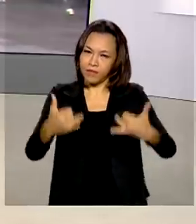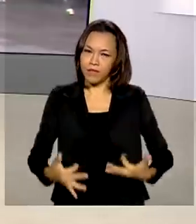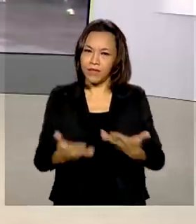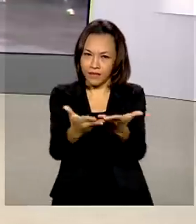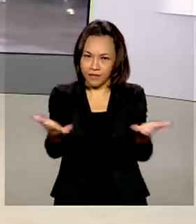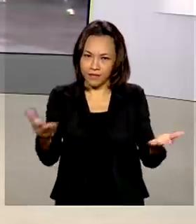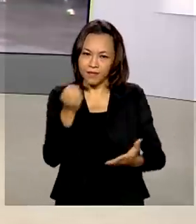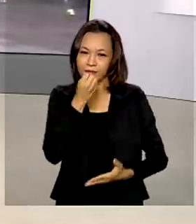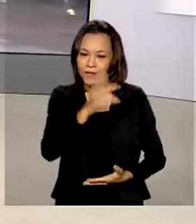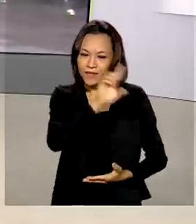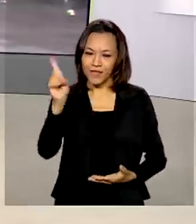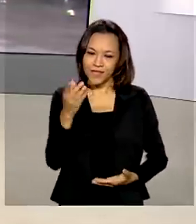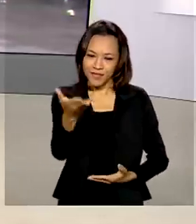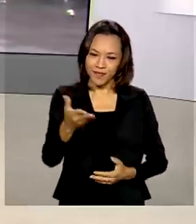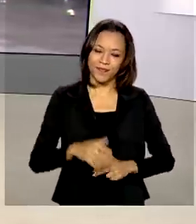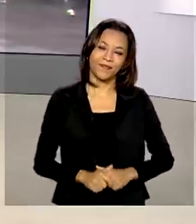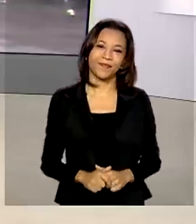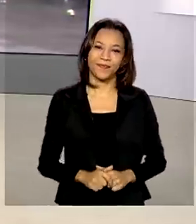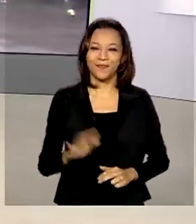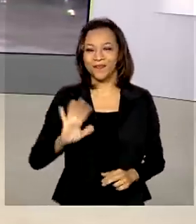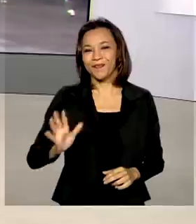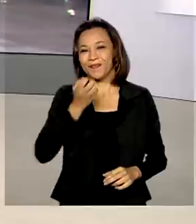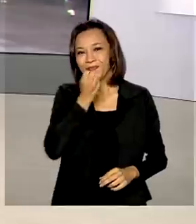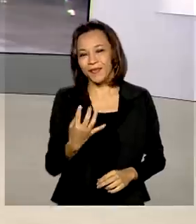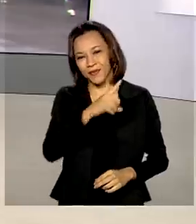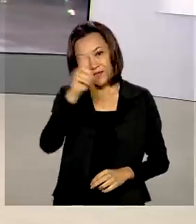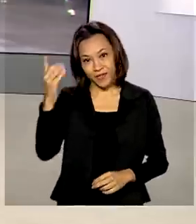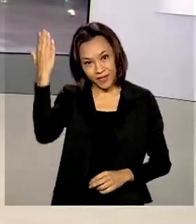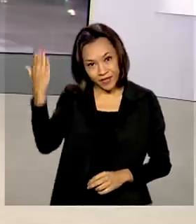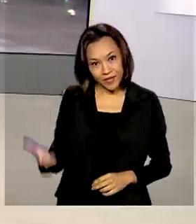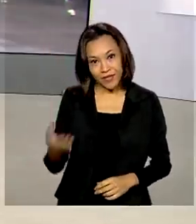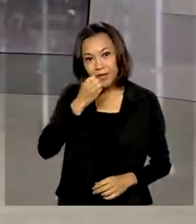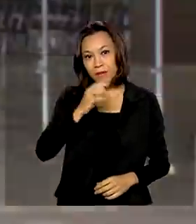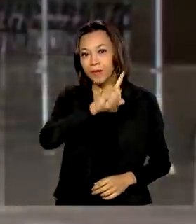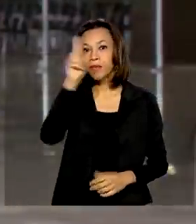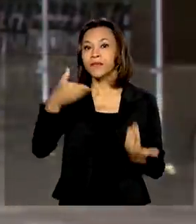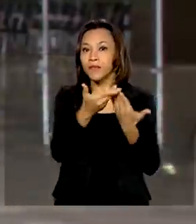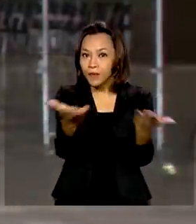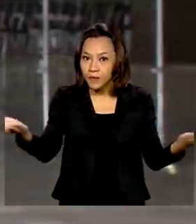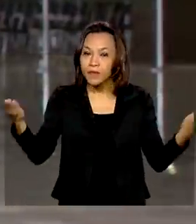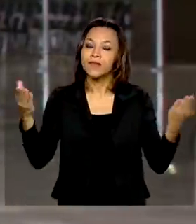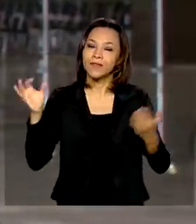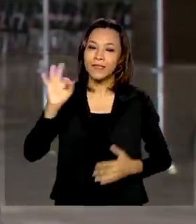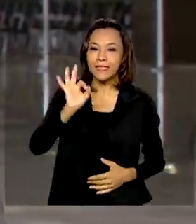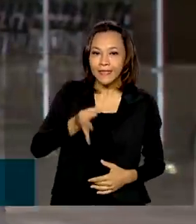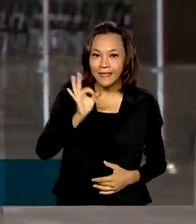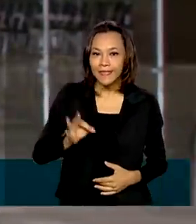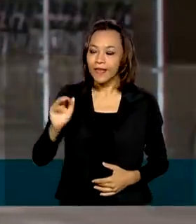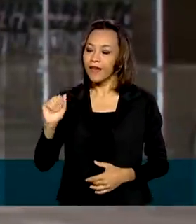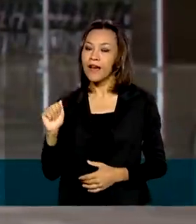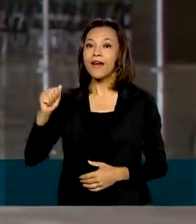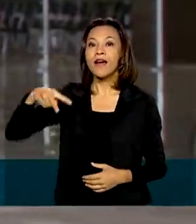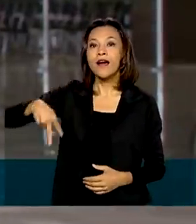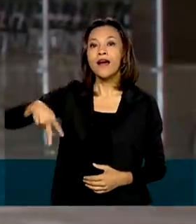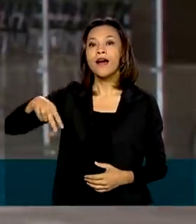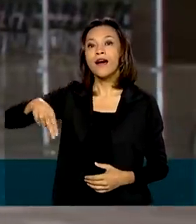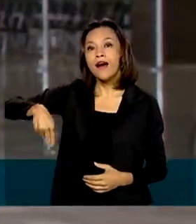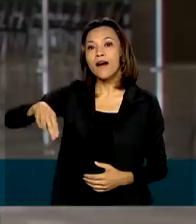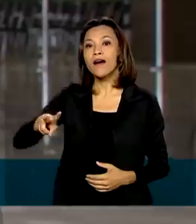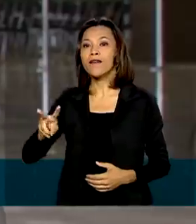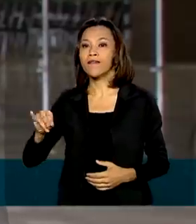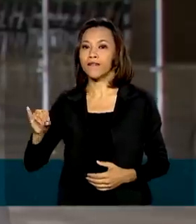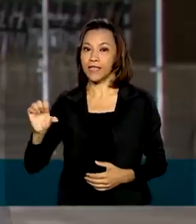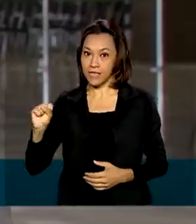para você. Olá, Renata, bom dia para você e bom dia também a todos. Olha, é isso mesmo, a Anvisa já fez a triagem inicial